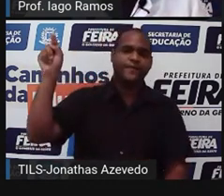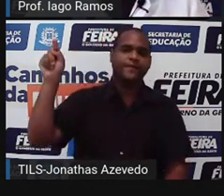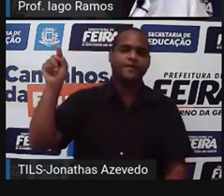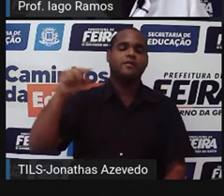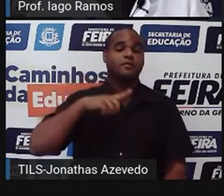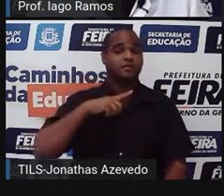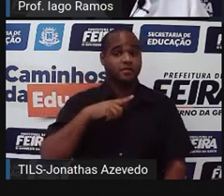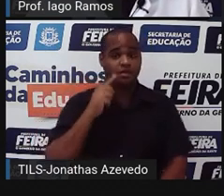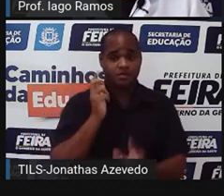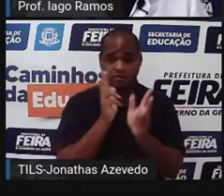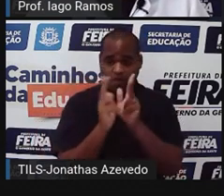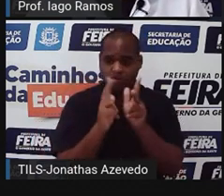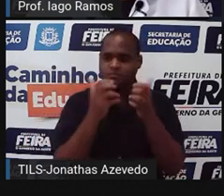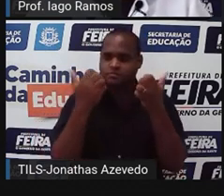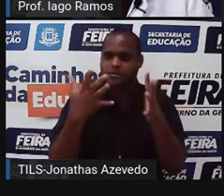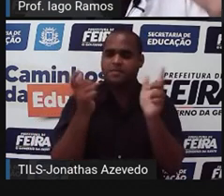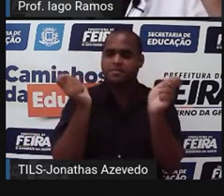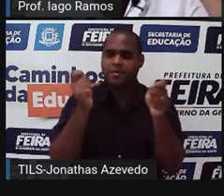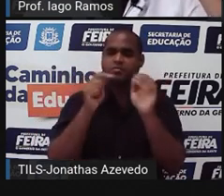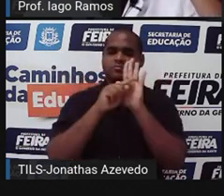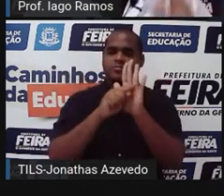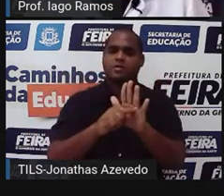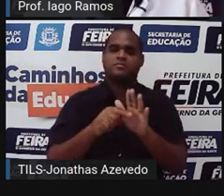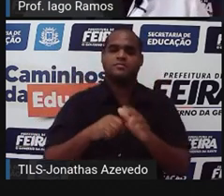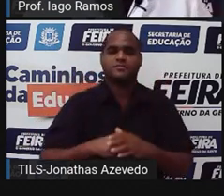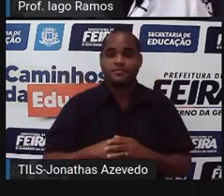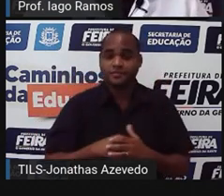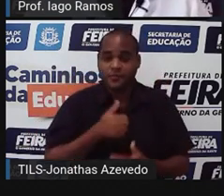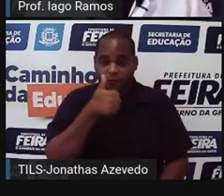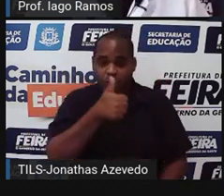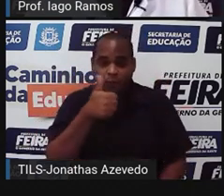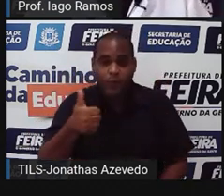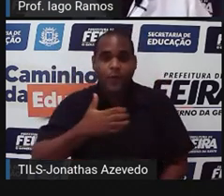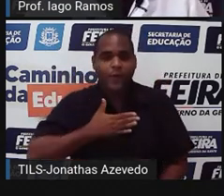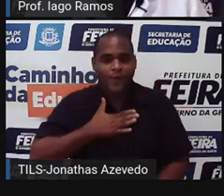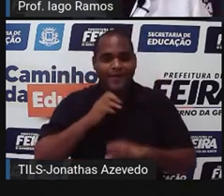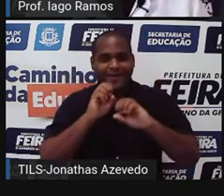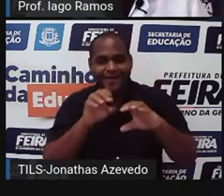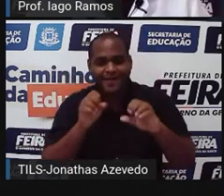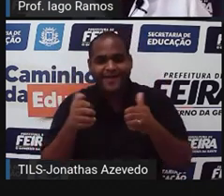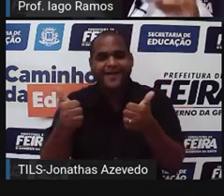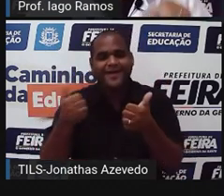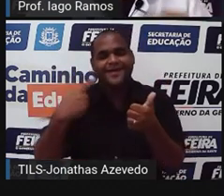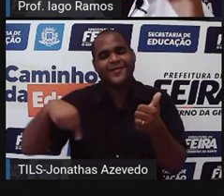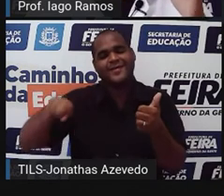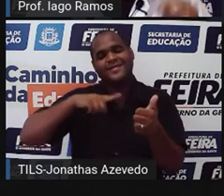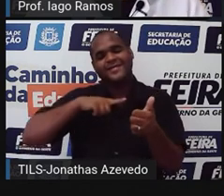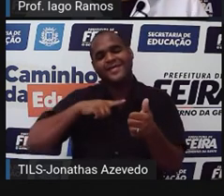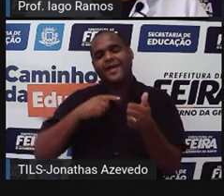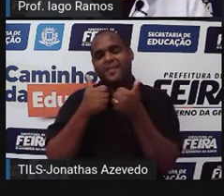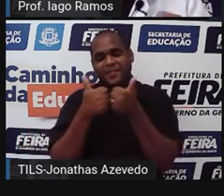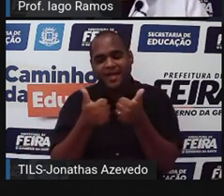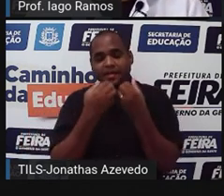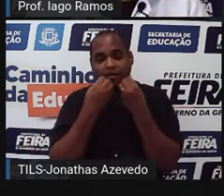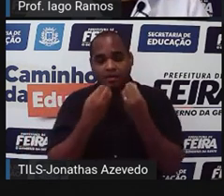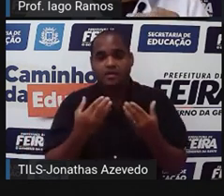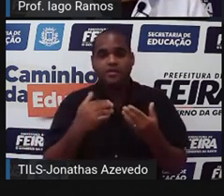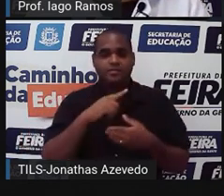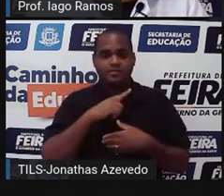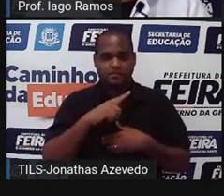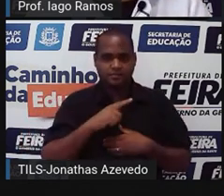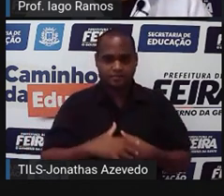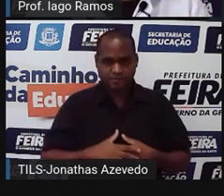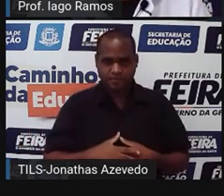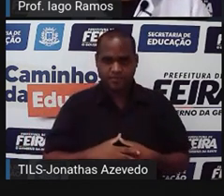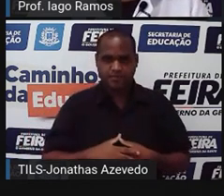esse áudio aí que pode te ajudar. Tá bom? Curtiu a nossa aula? Nós aqui curtimos bastante, bastante e